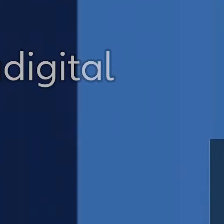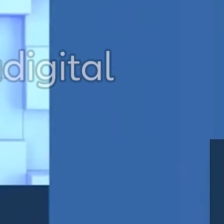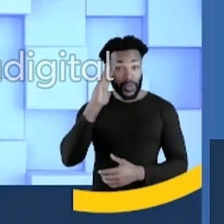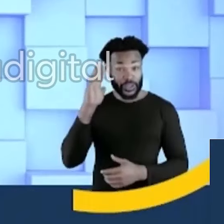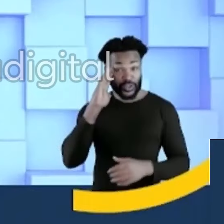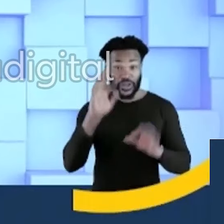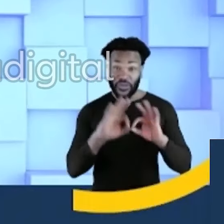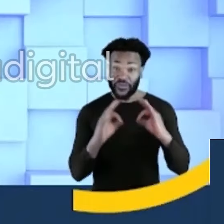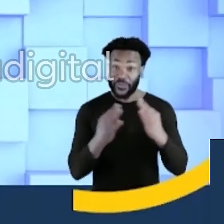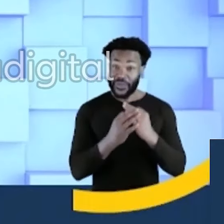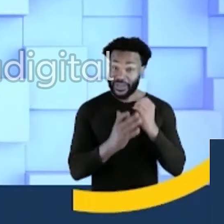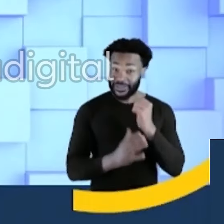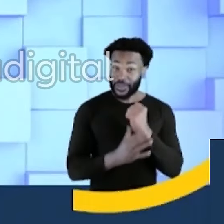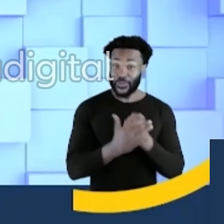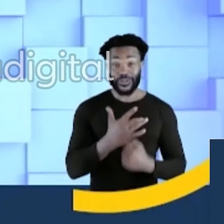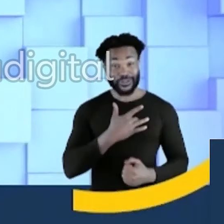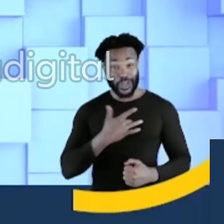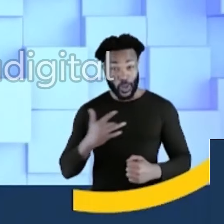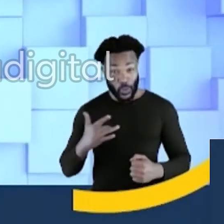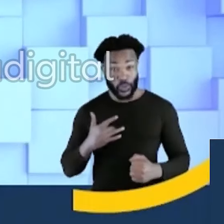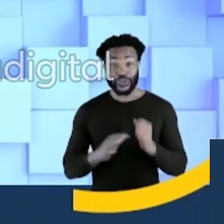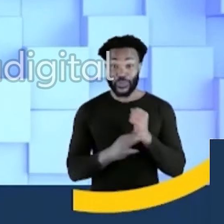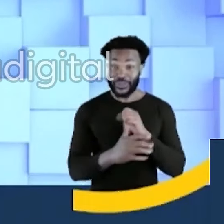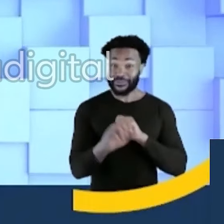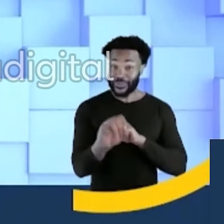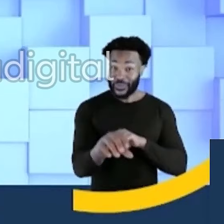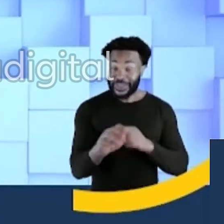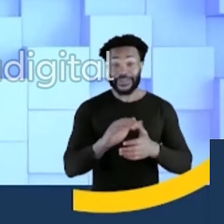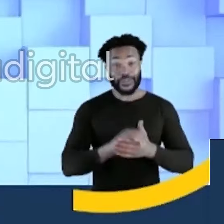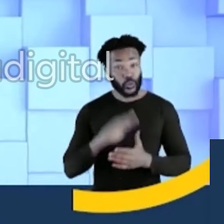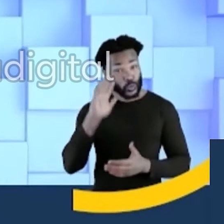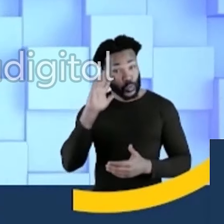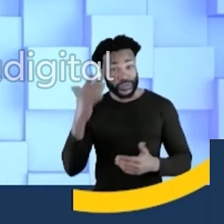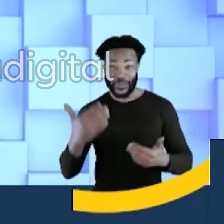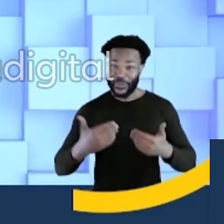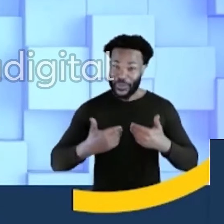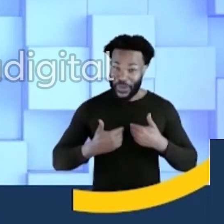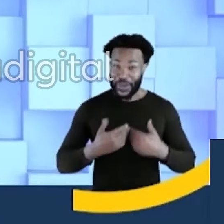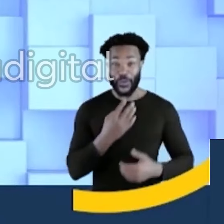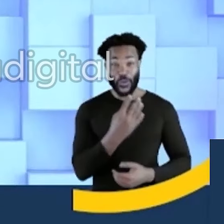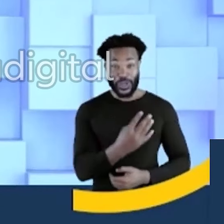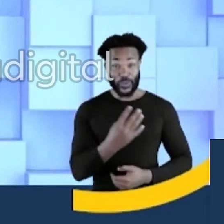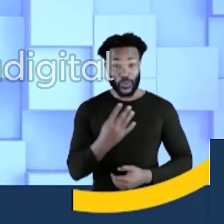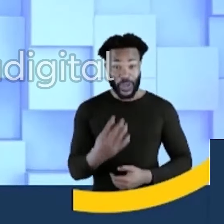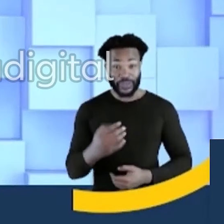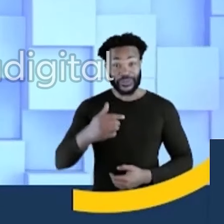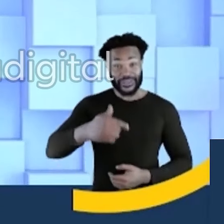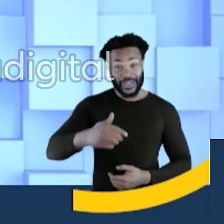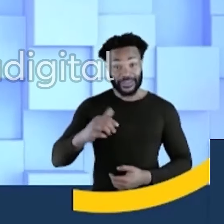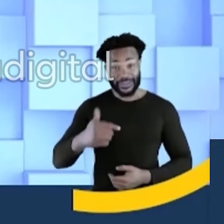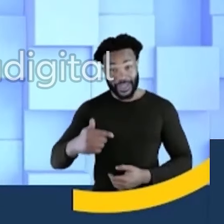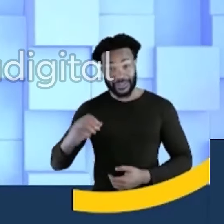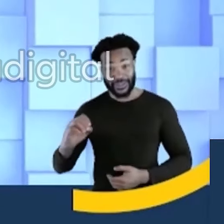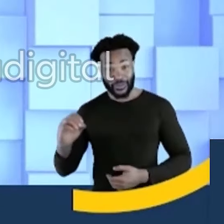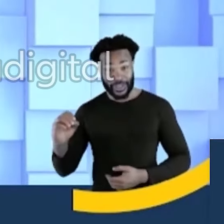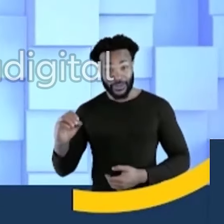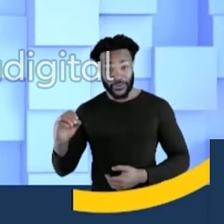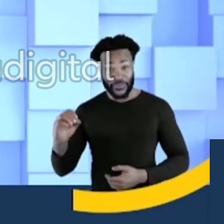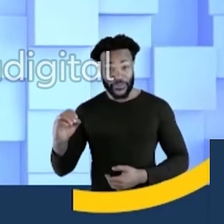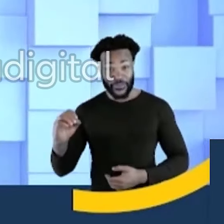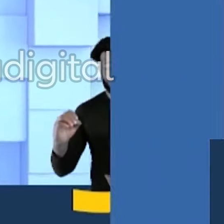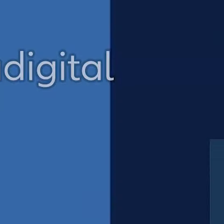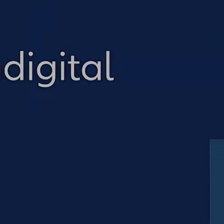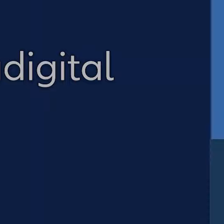Imagine sua família segura, com saúde, segurança e educação. A solução é Valadão. 4-4-7-0-0.